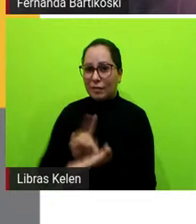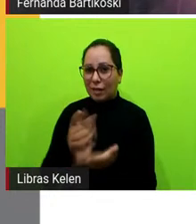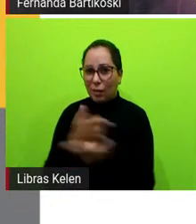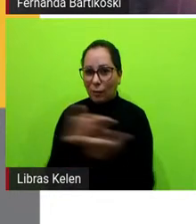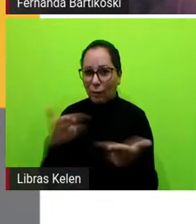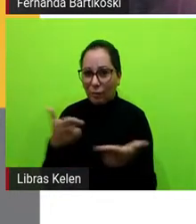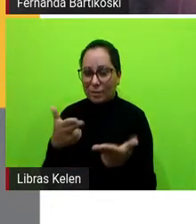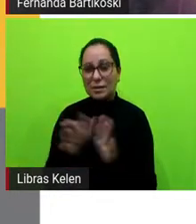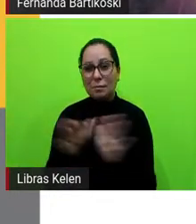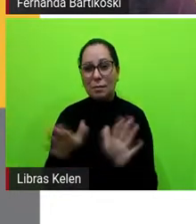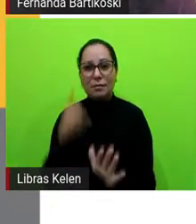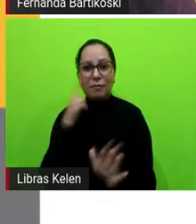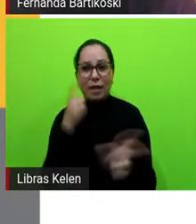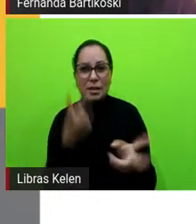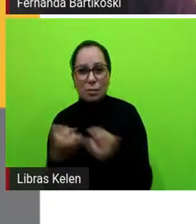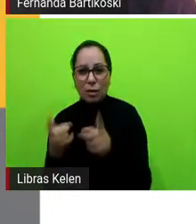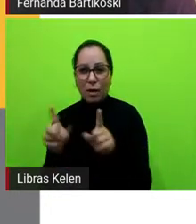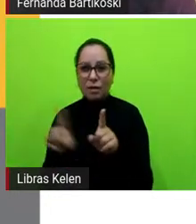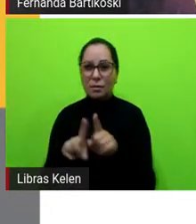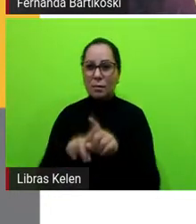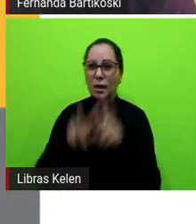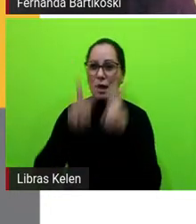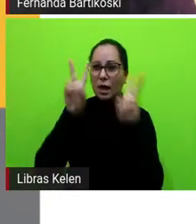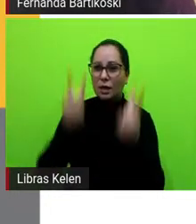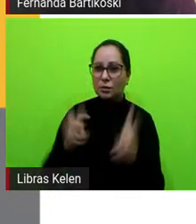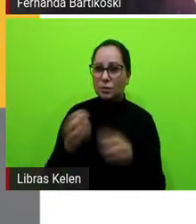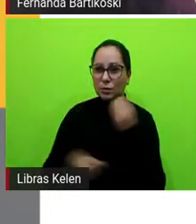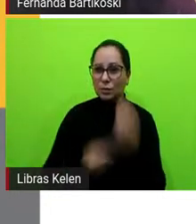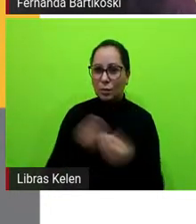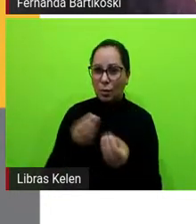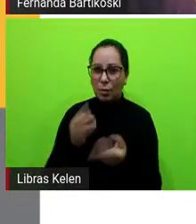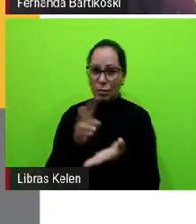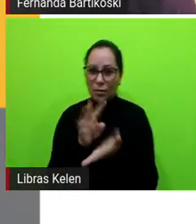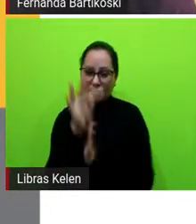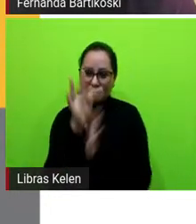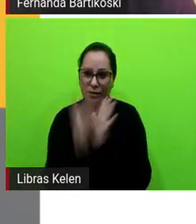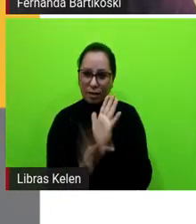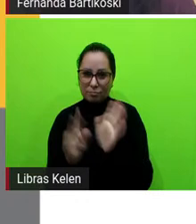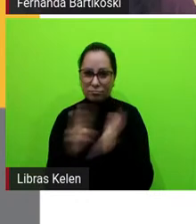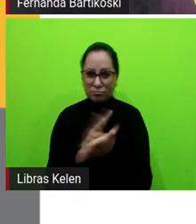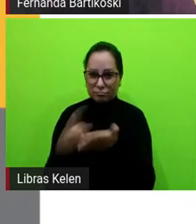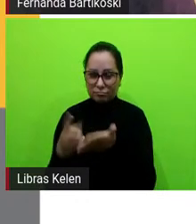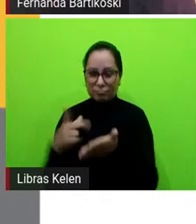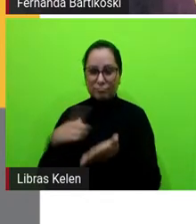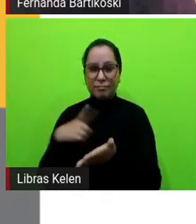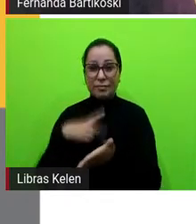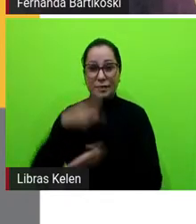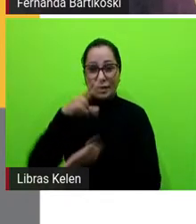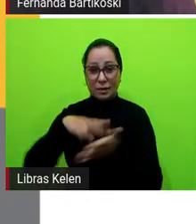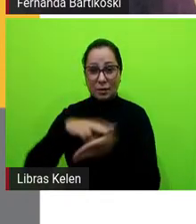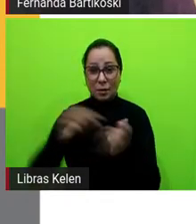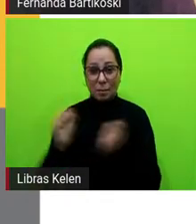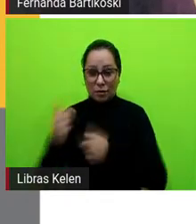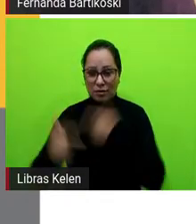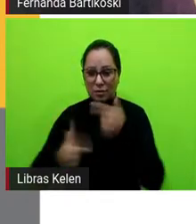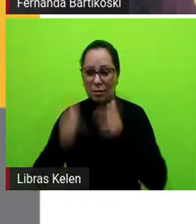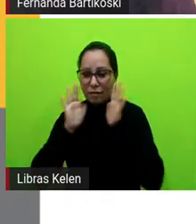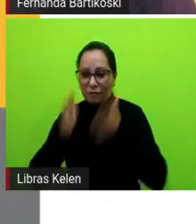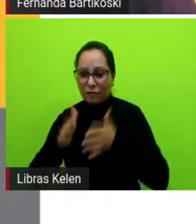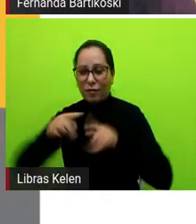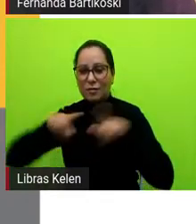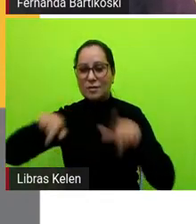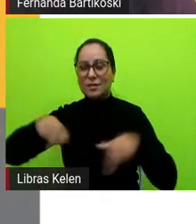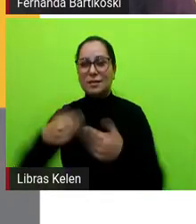a gente vai explorar um pouquinho da questão da intertextualidade que na leitura pode, né, ser trabalhada em sala de aula.